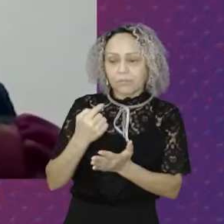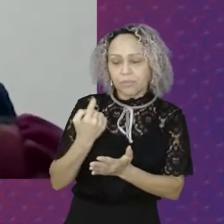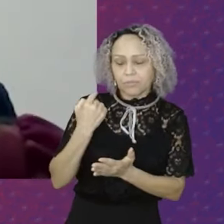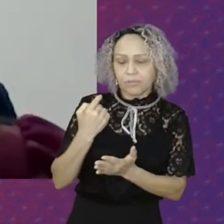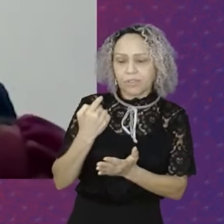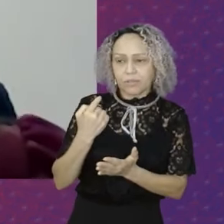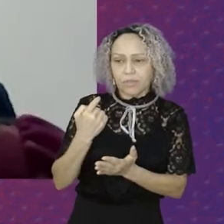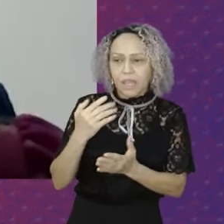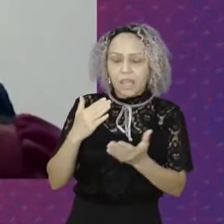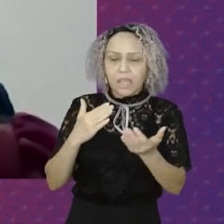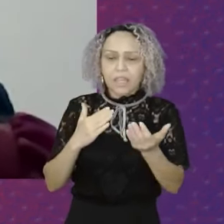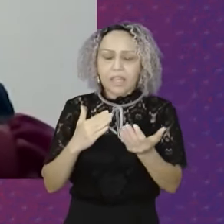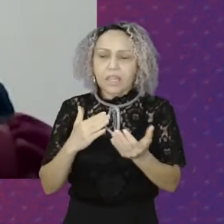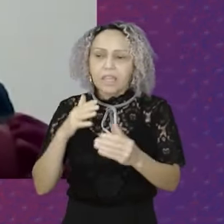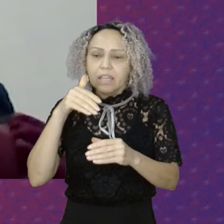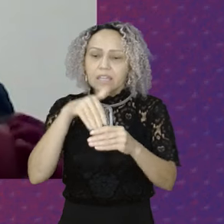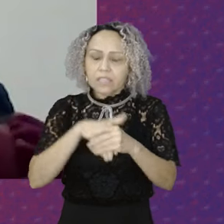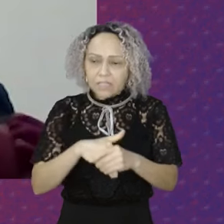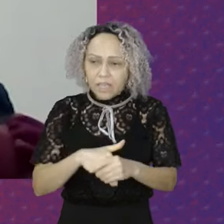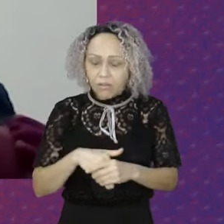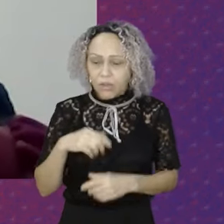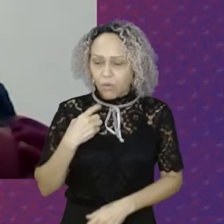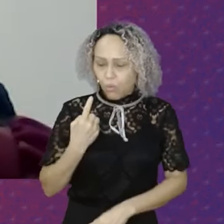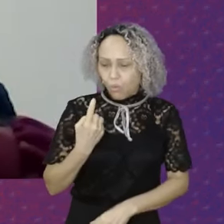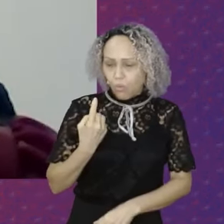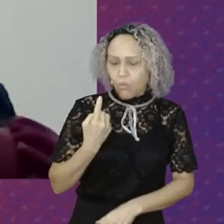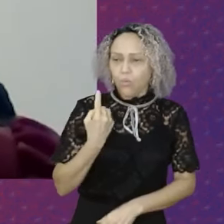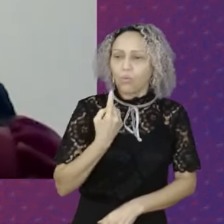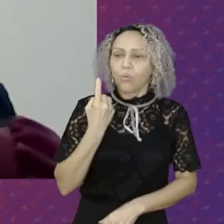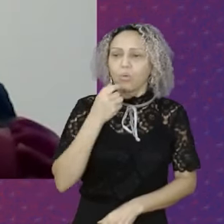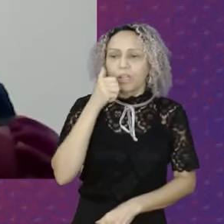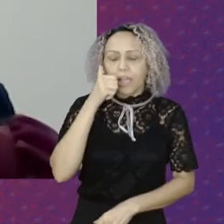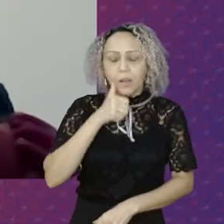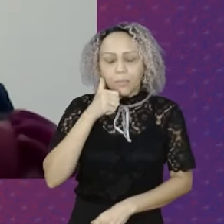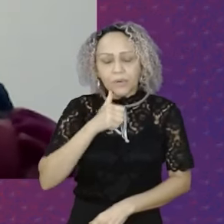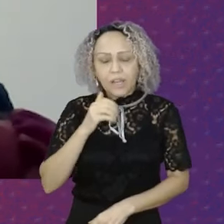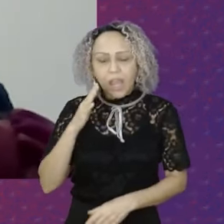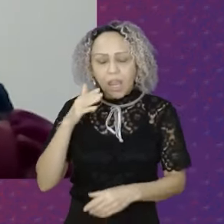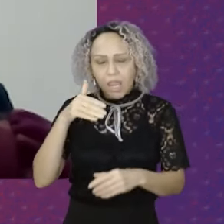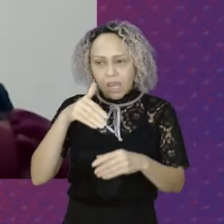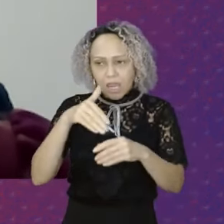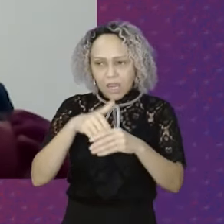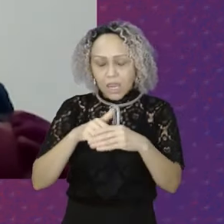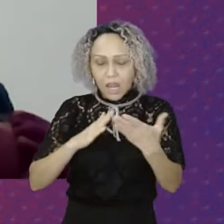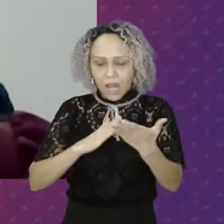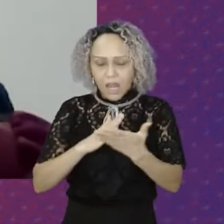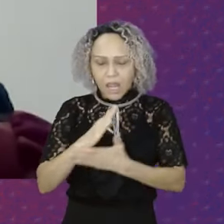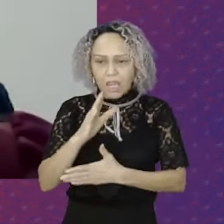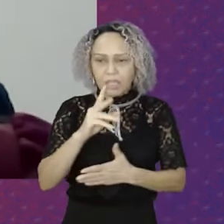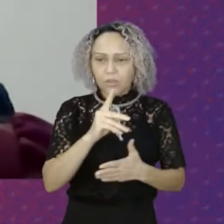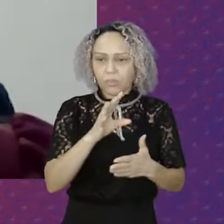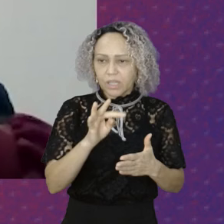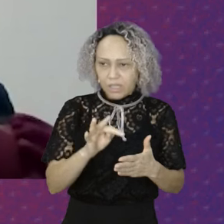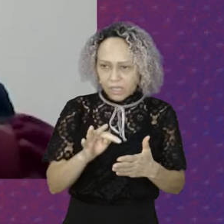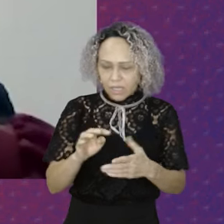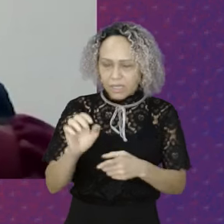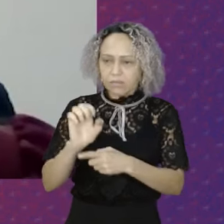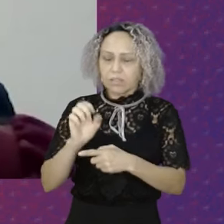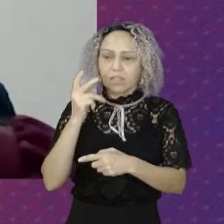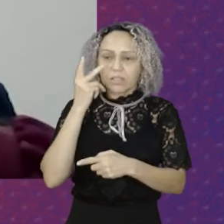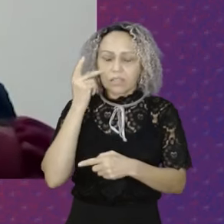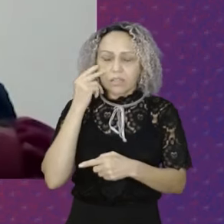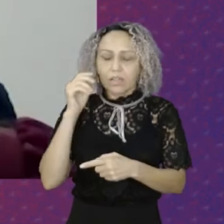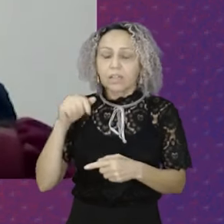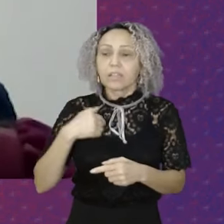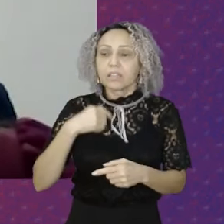única mulher eleita Pelo Partido dos Trabalhadores No estado do Ceará E eu sou Estou hoje a primeira mulher